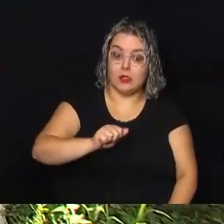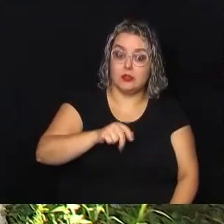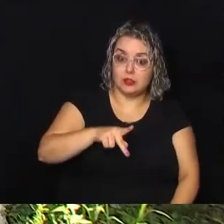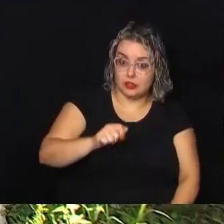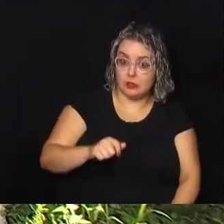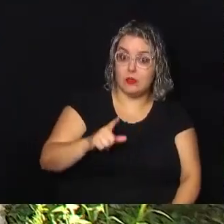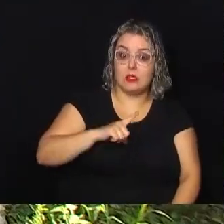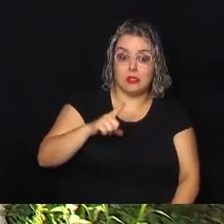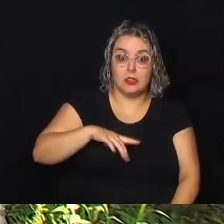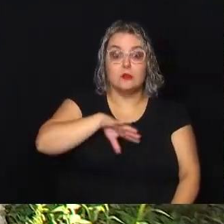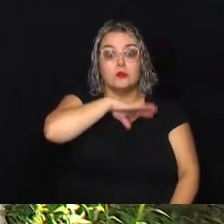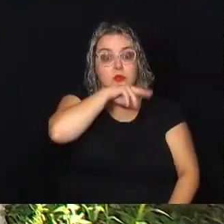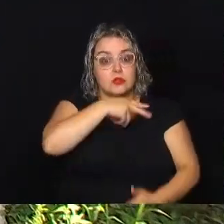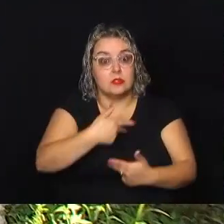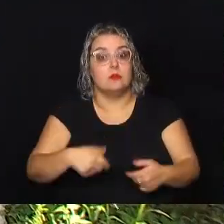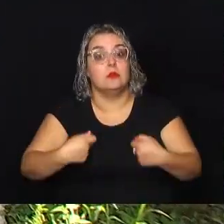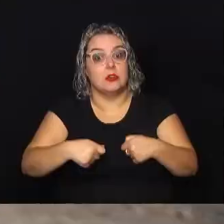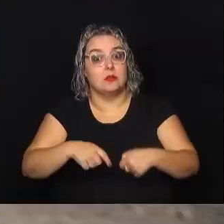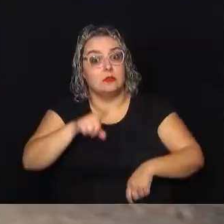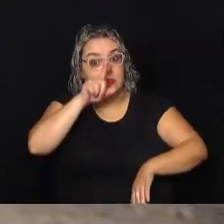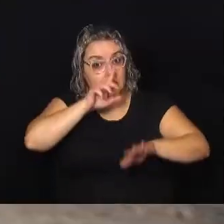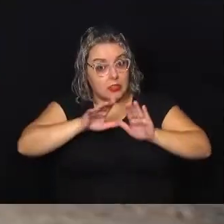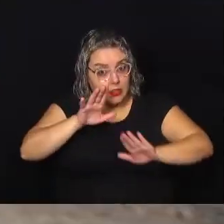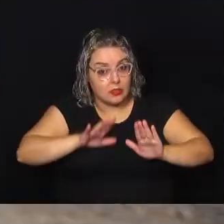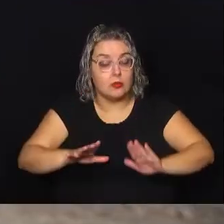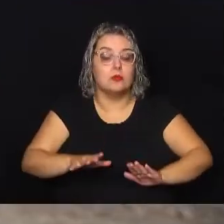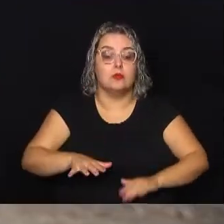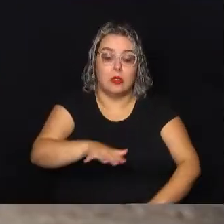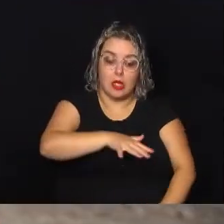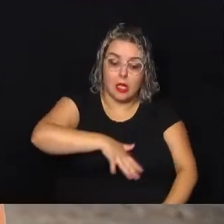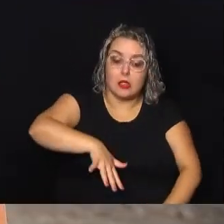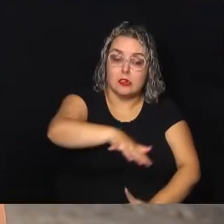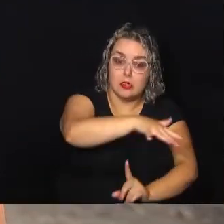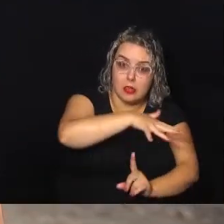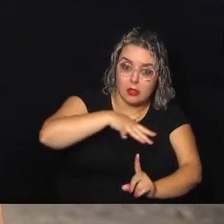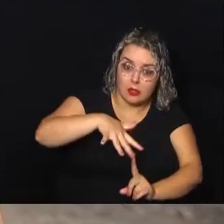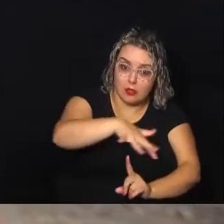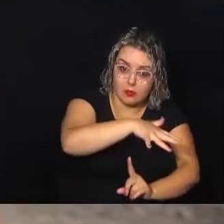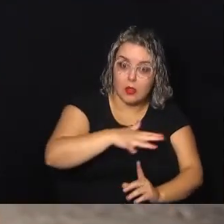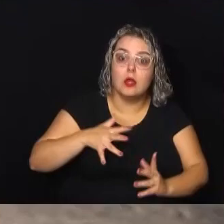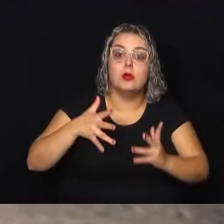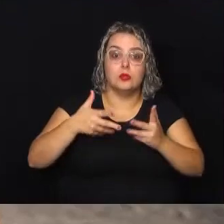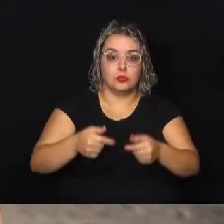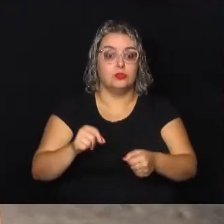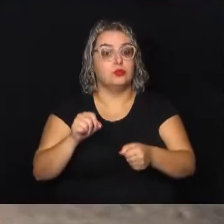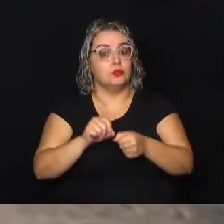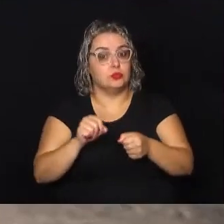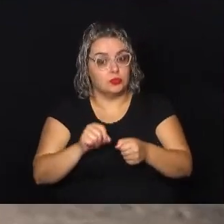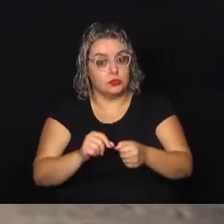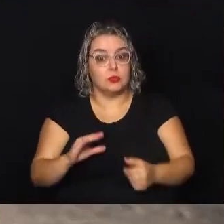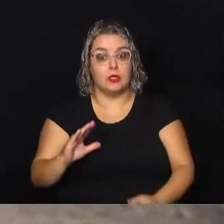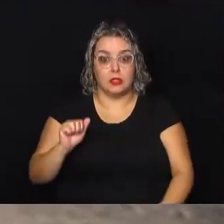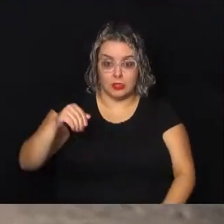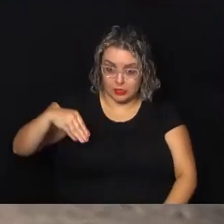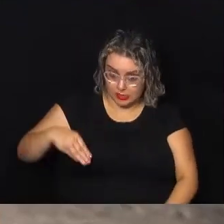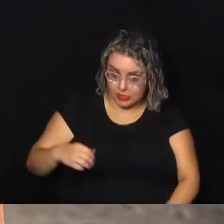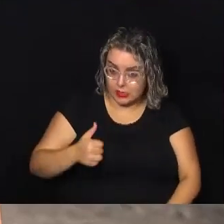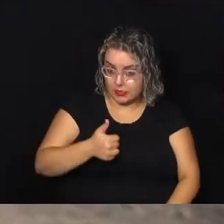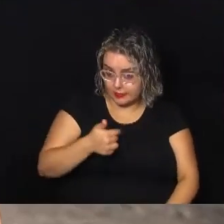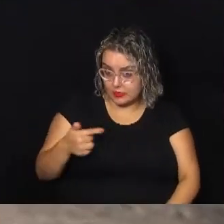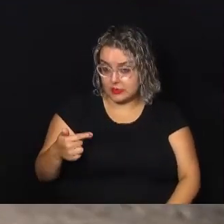animais silvestres, nós precisamos ter esse cuidado com a questão ambiental. Então tudo isso vai ser feito na CAM e